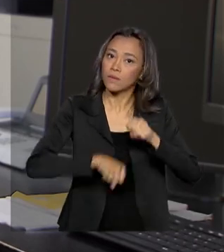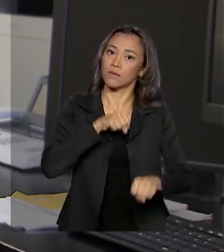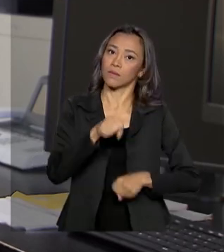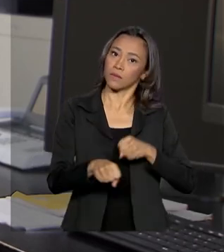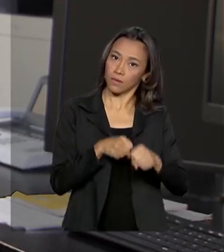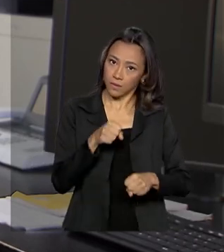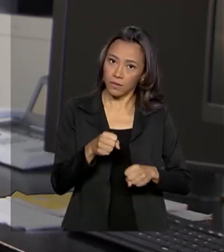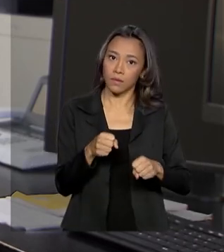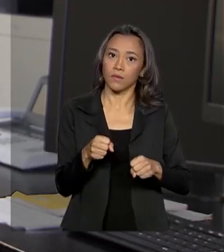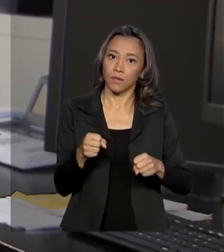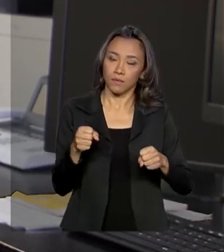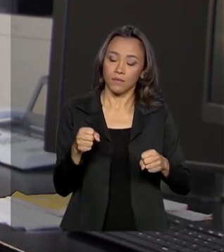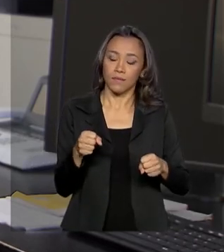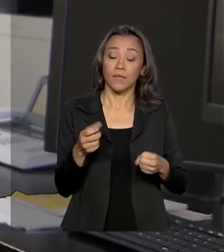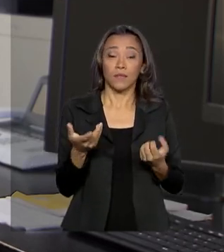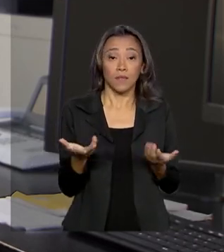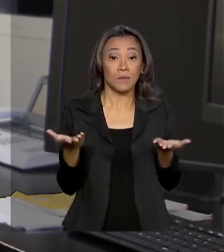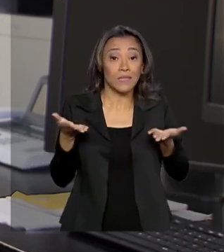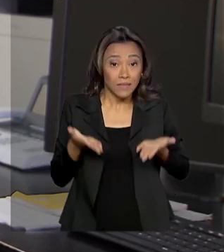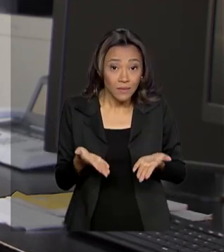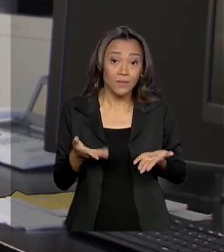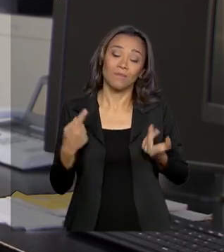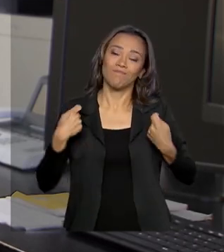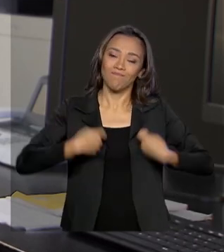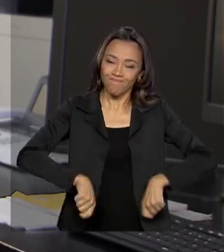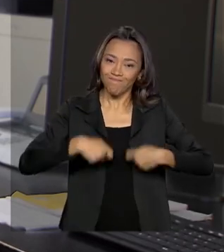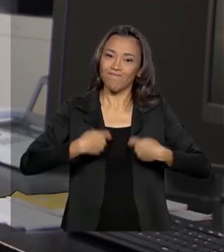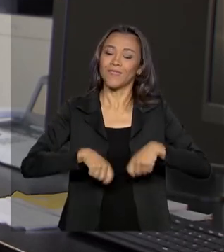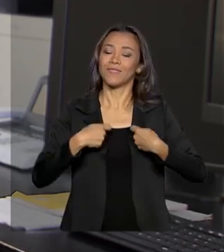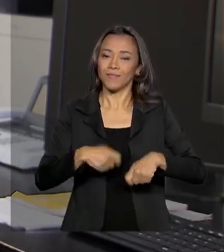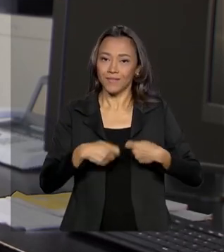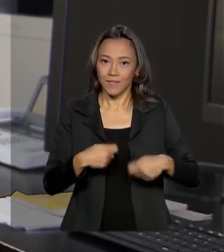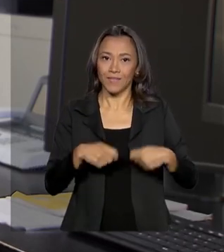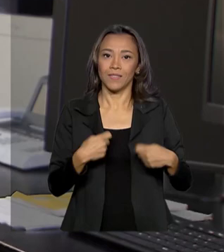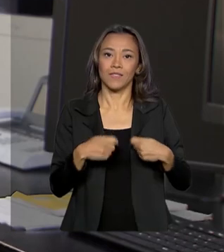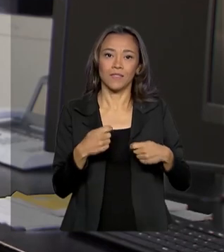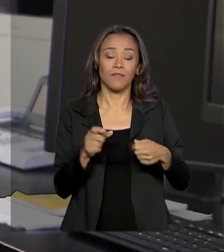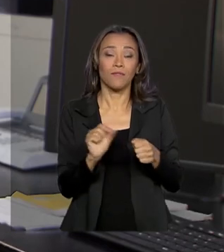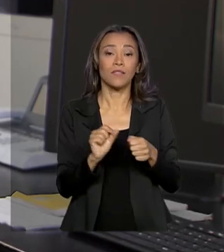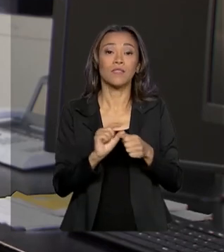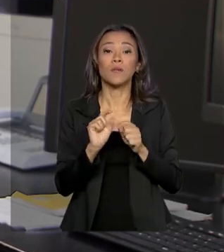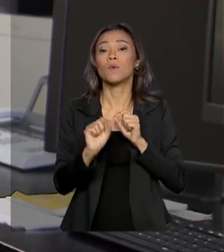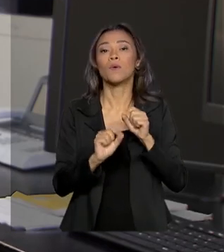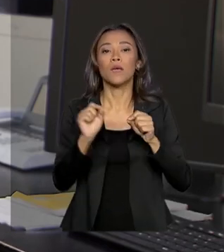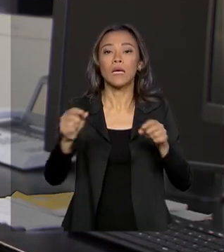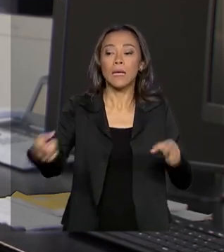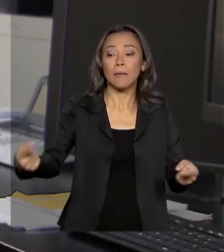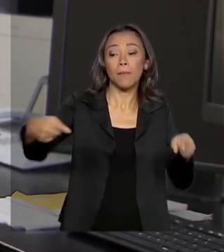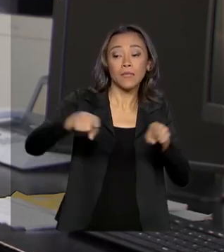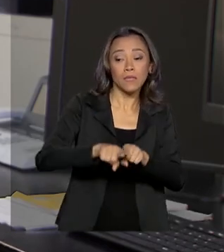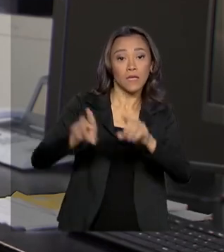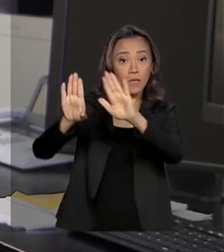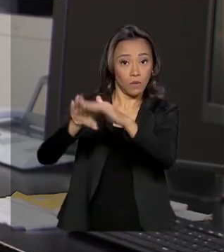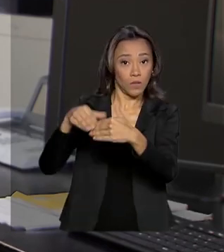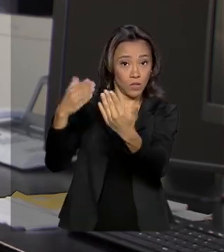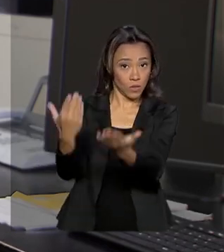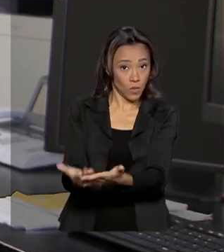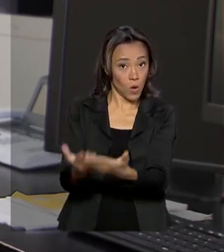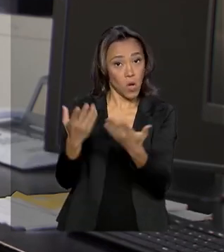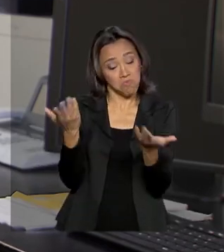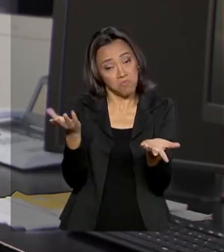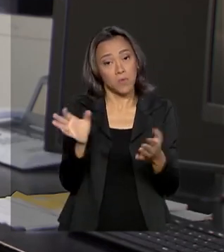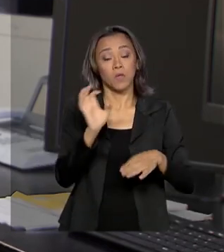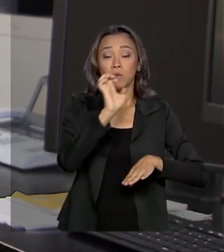com essa bicicleta. Isso precisa ser realizado em parceria com a rede escolar, municipal e